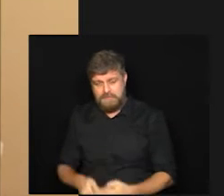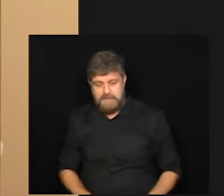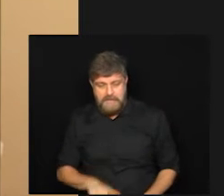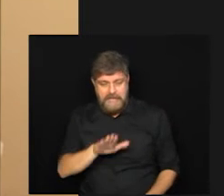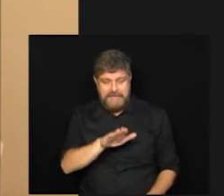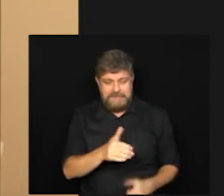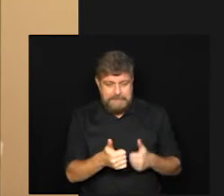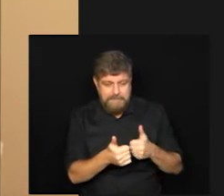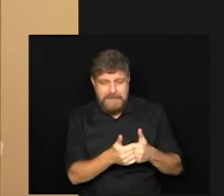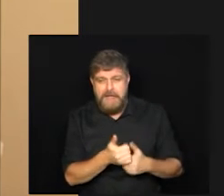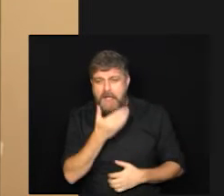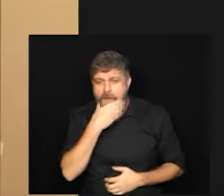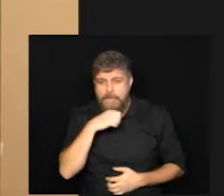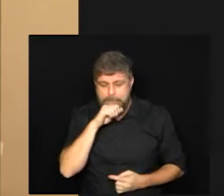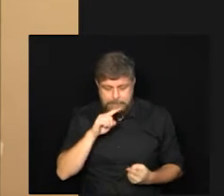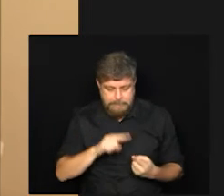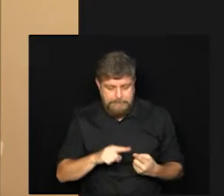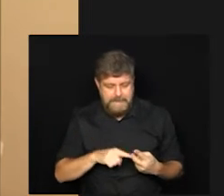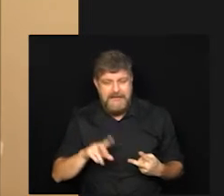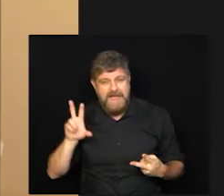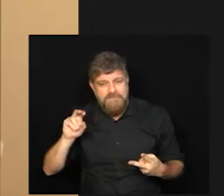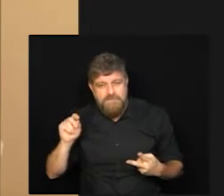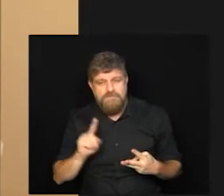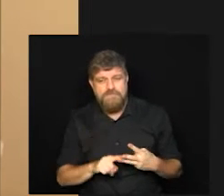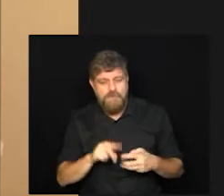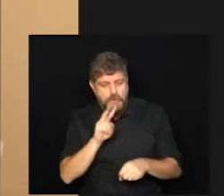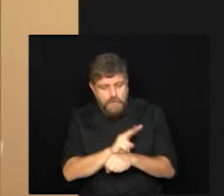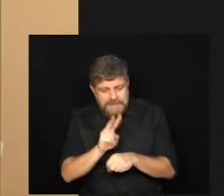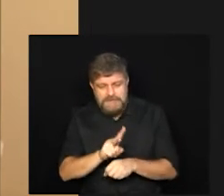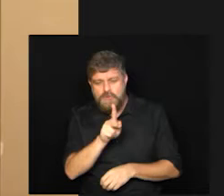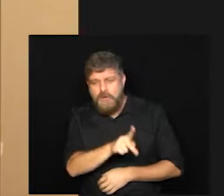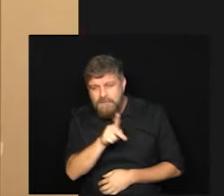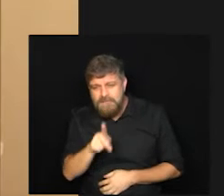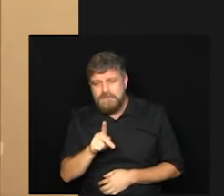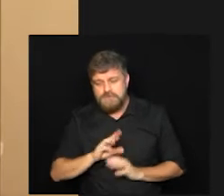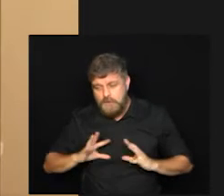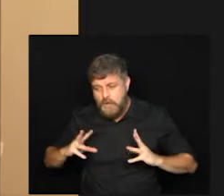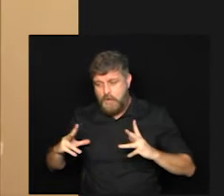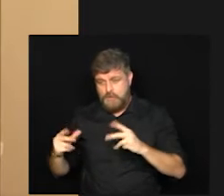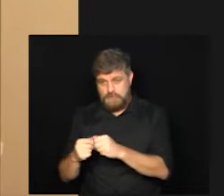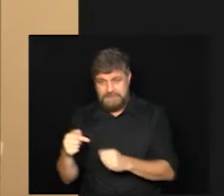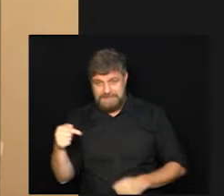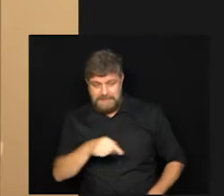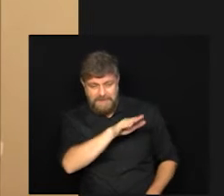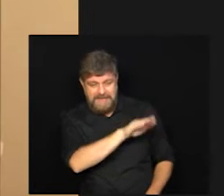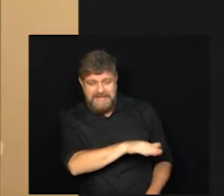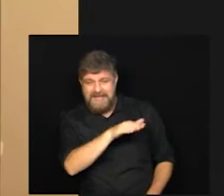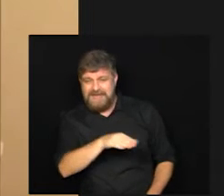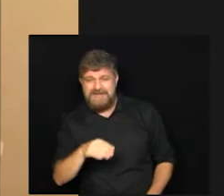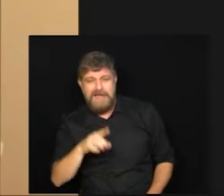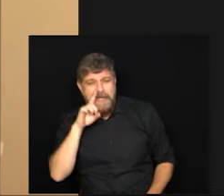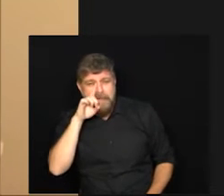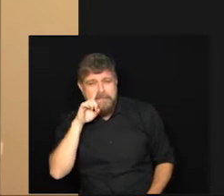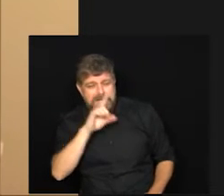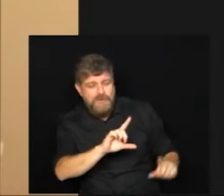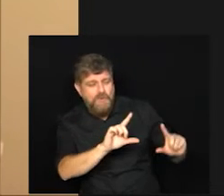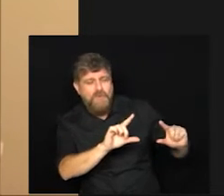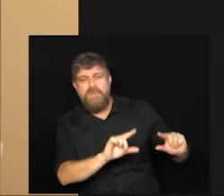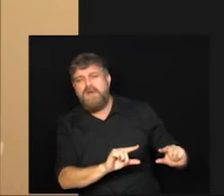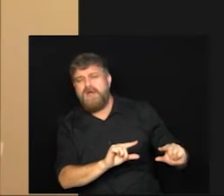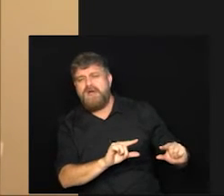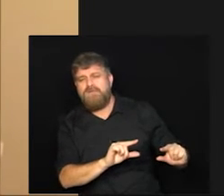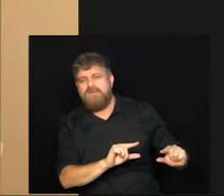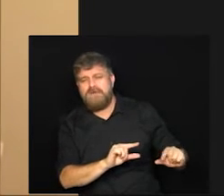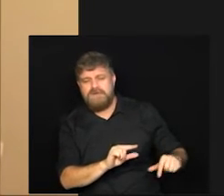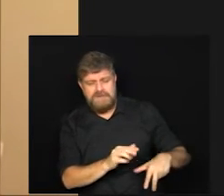pais, avós cuidadores professores então aquela criança vai ter um risco muito menor de